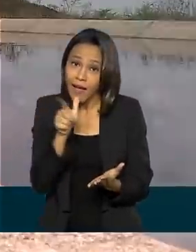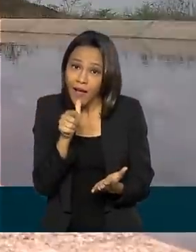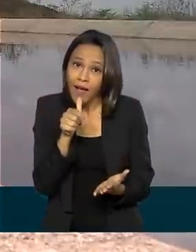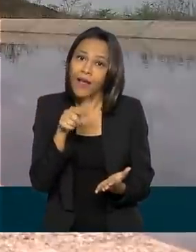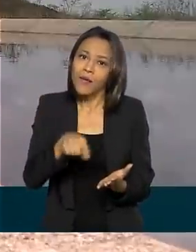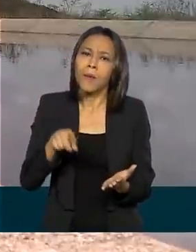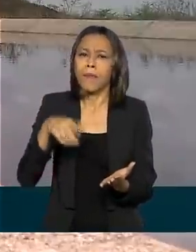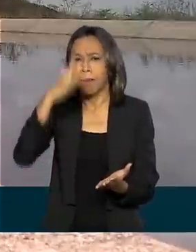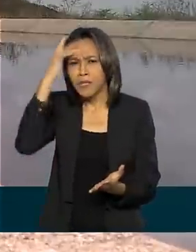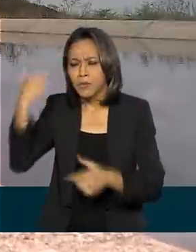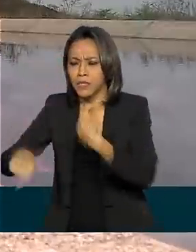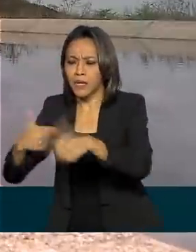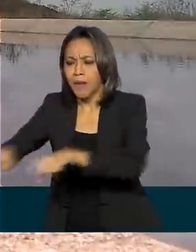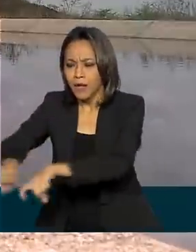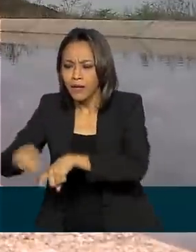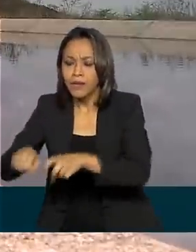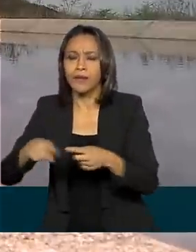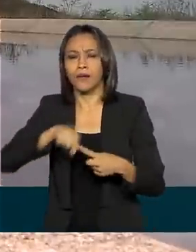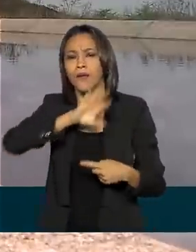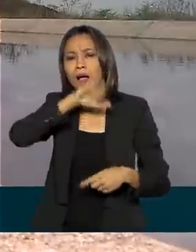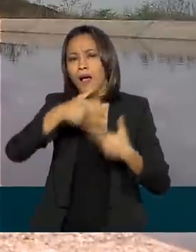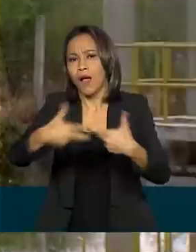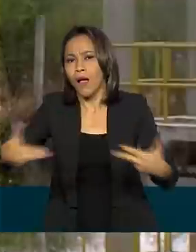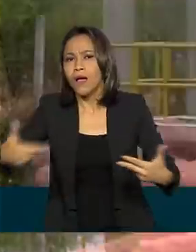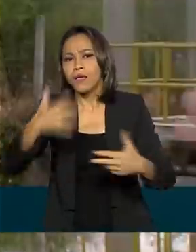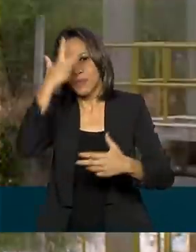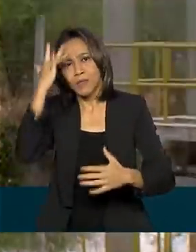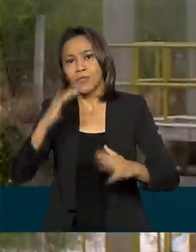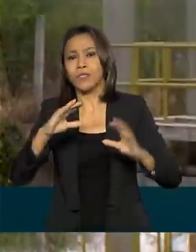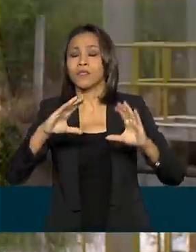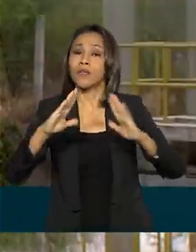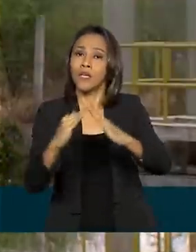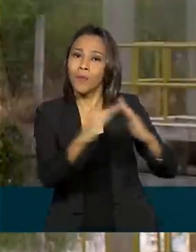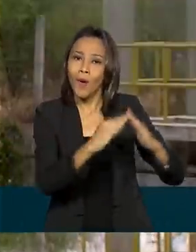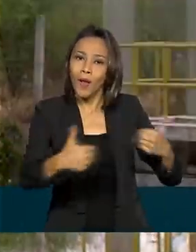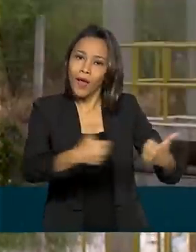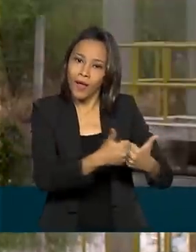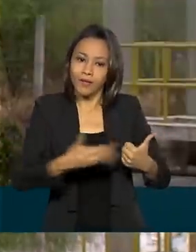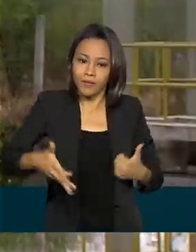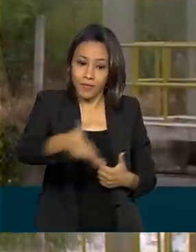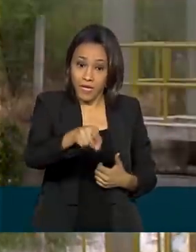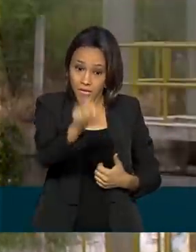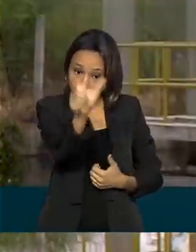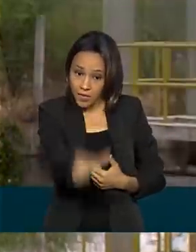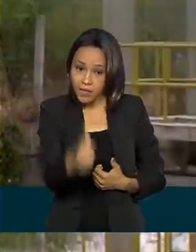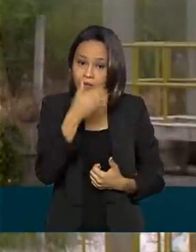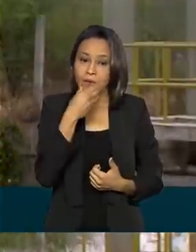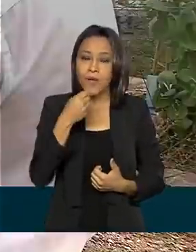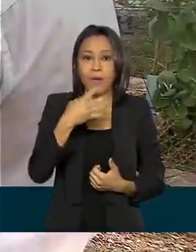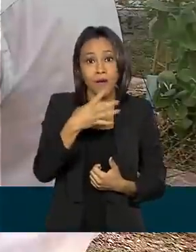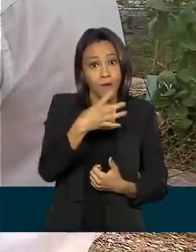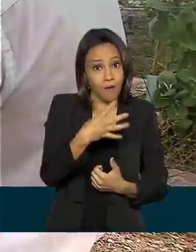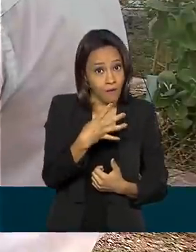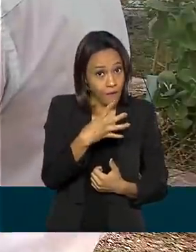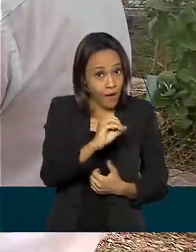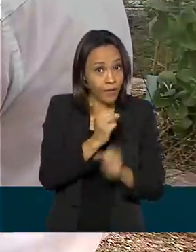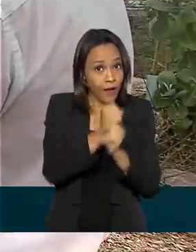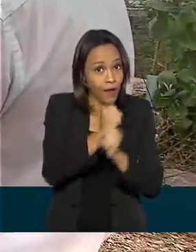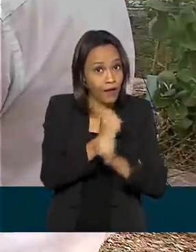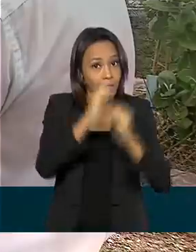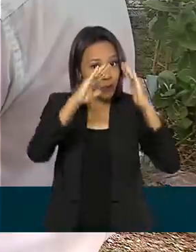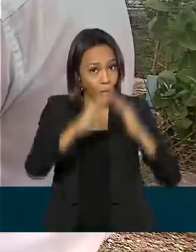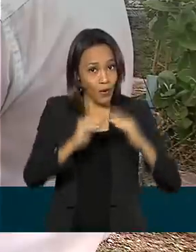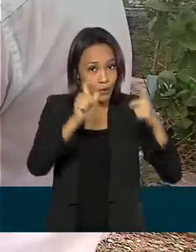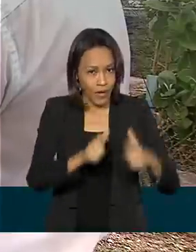agrícolas, atividade pecuária e comunidades rurais. Palmir Santana, que há 40 anos mora em Piranhas e trabalhou na